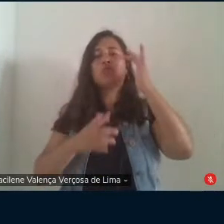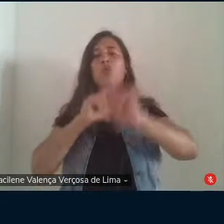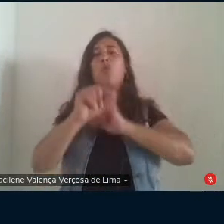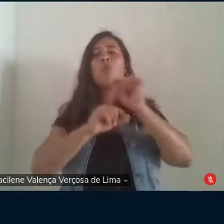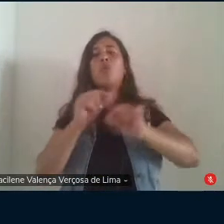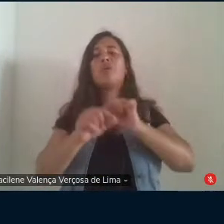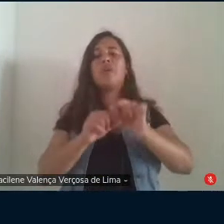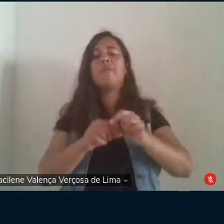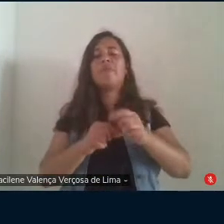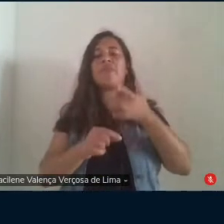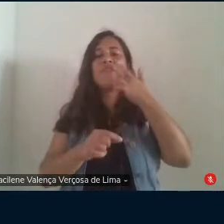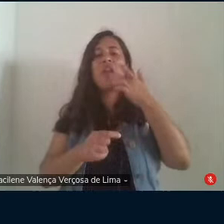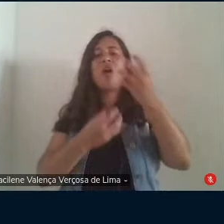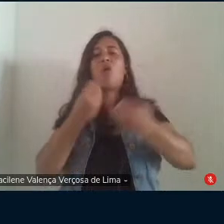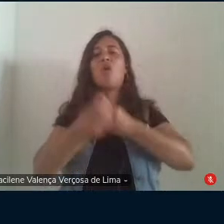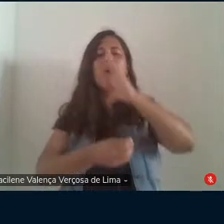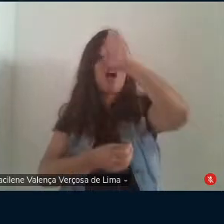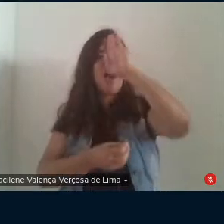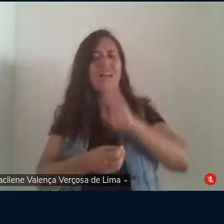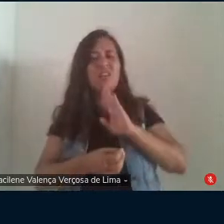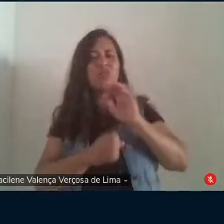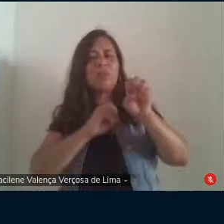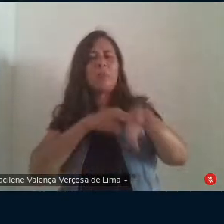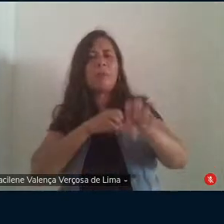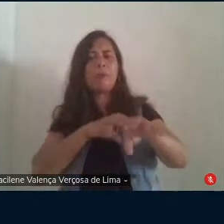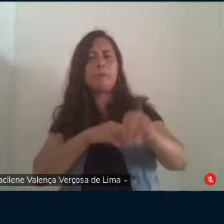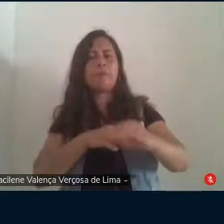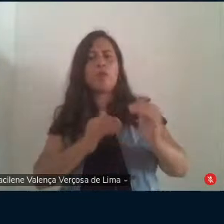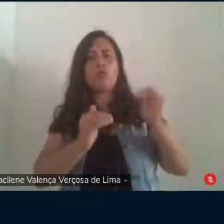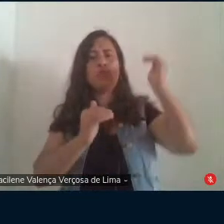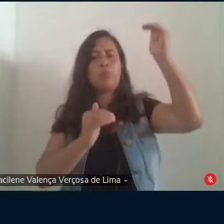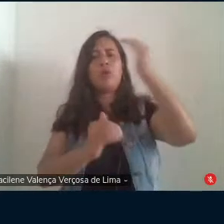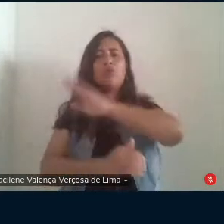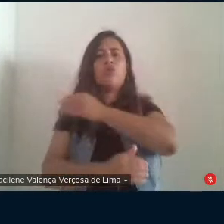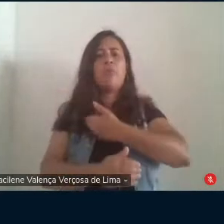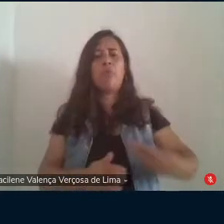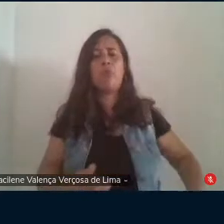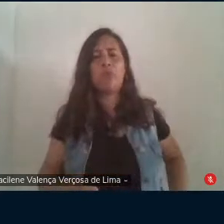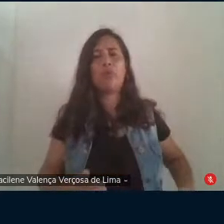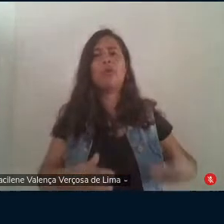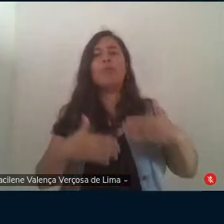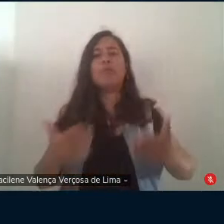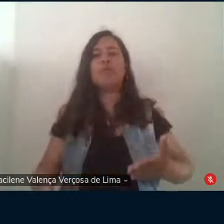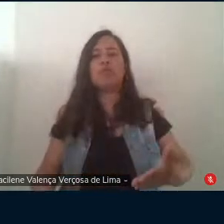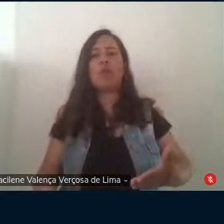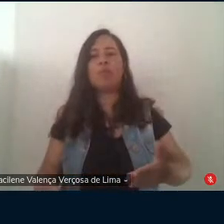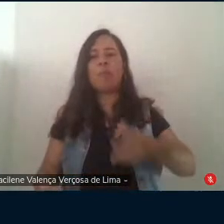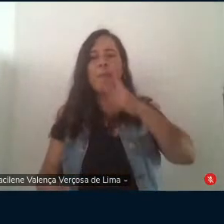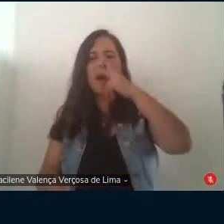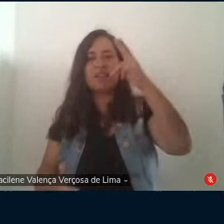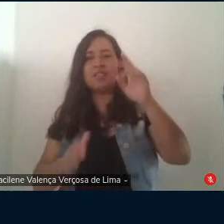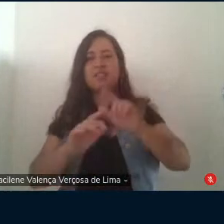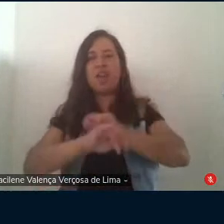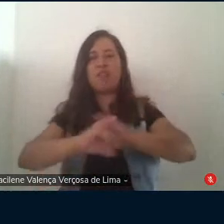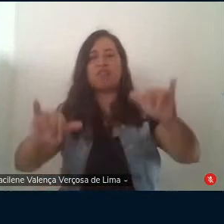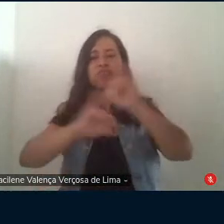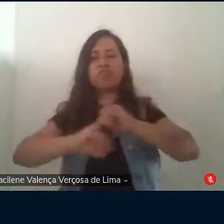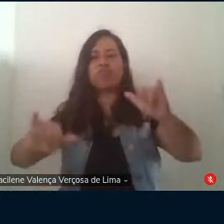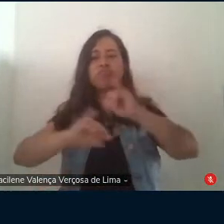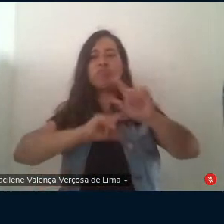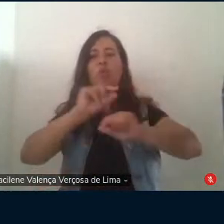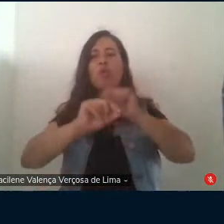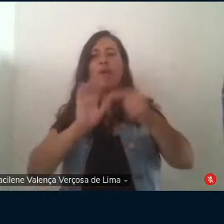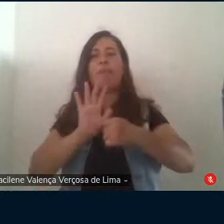hora de questionar a gratuidade do ensino superior público a descoberta que a matéria parecia querer revelar a seu